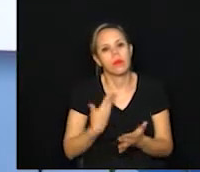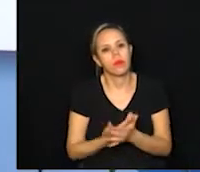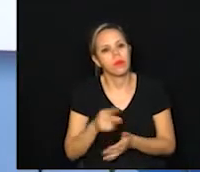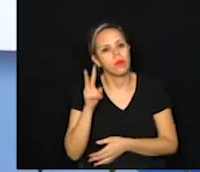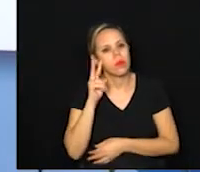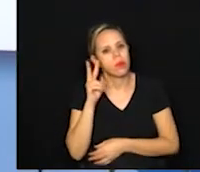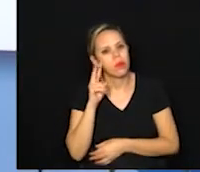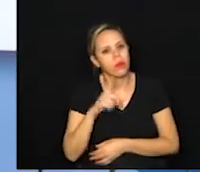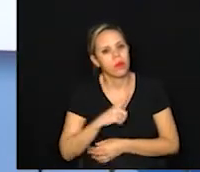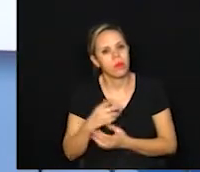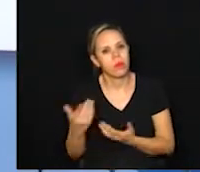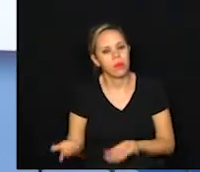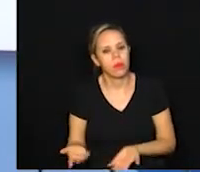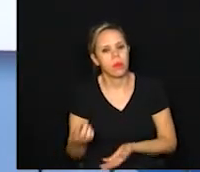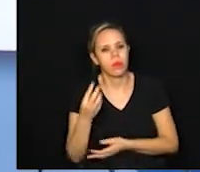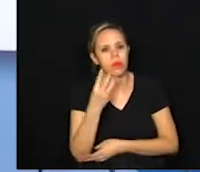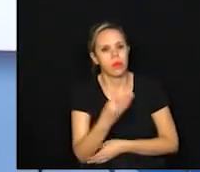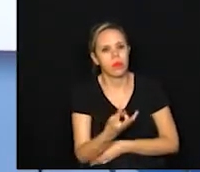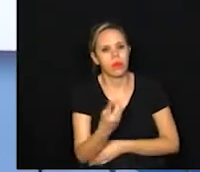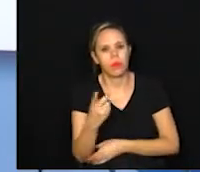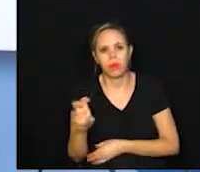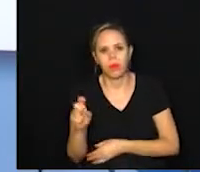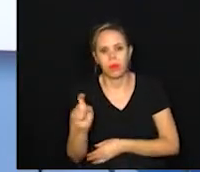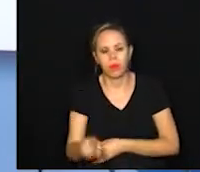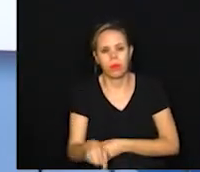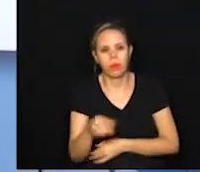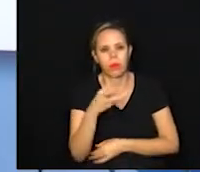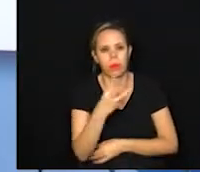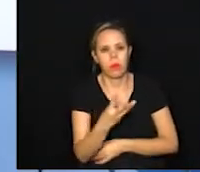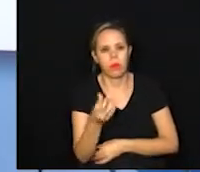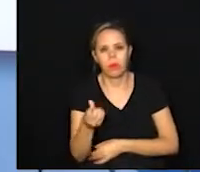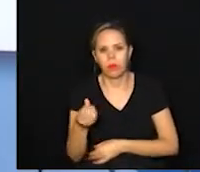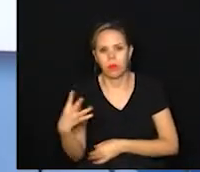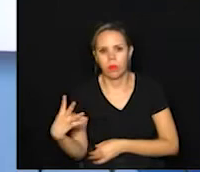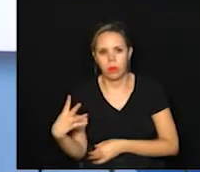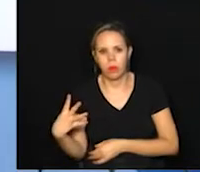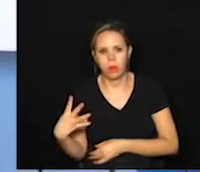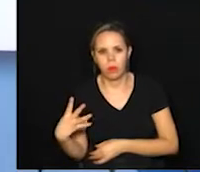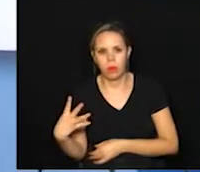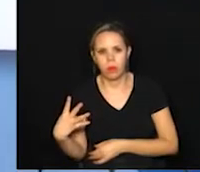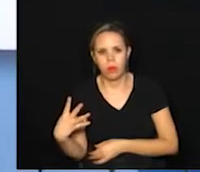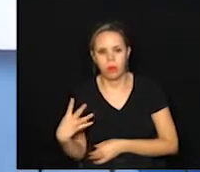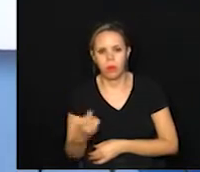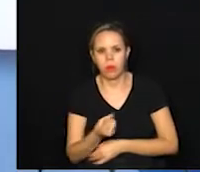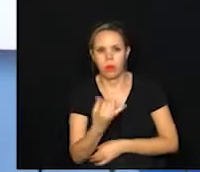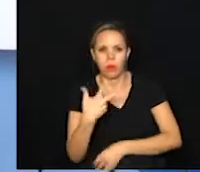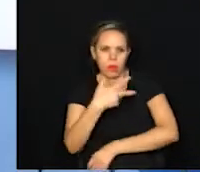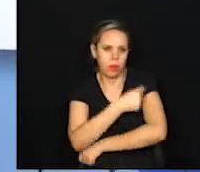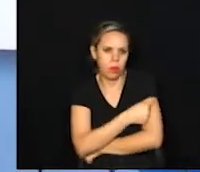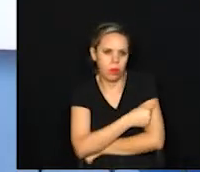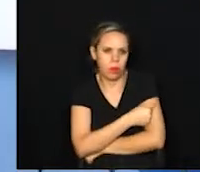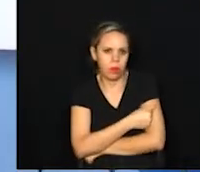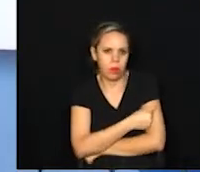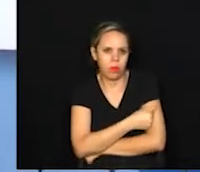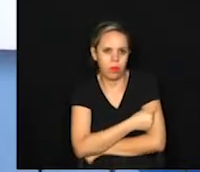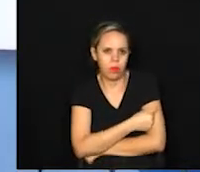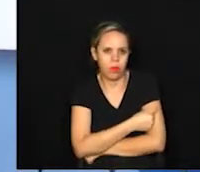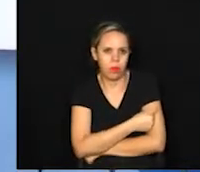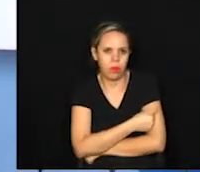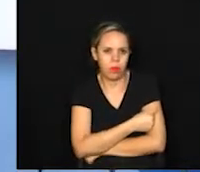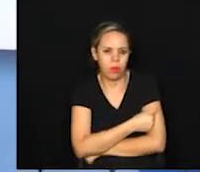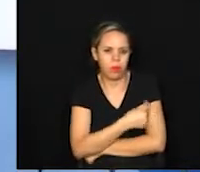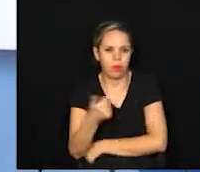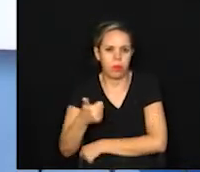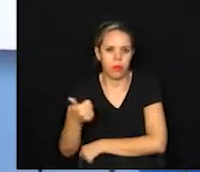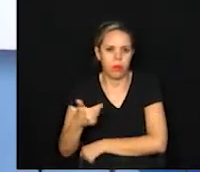segunda-feira, 315.364 doses aplicadas, sendo que estas são da